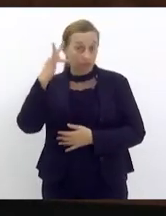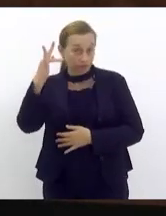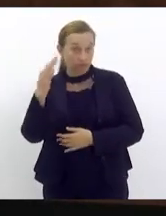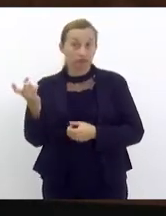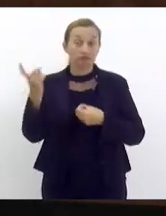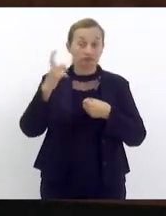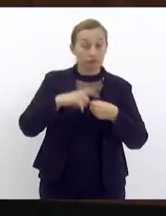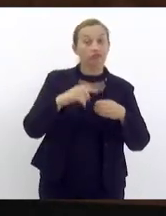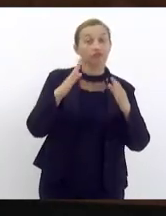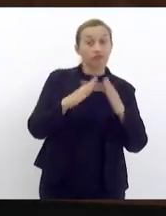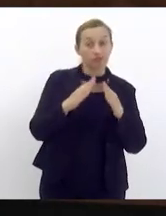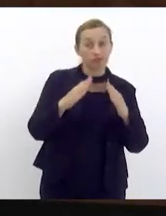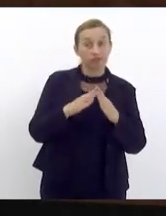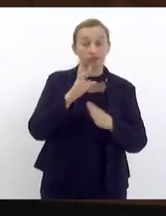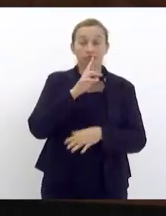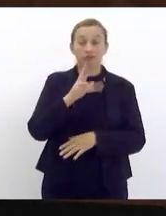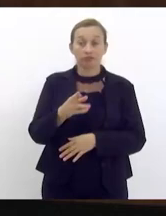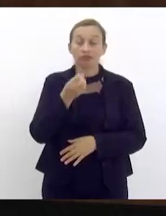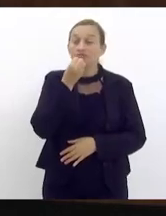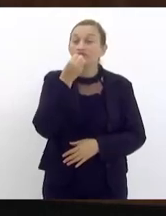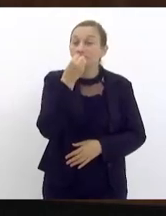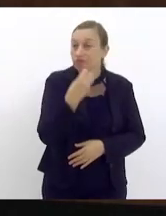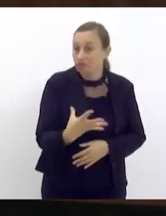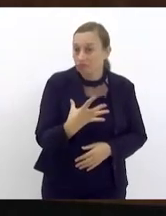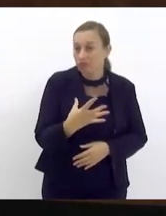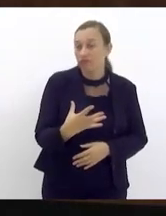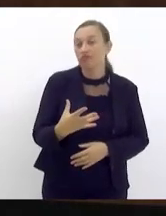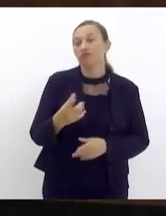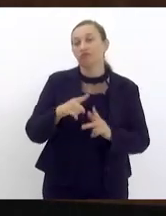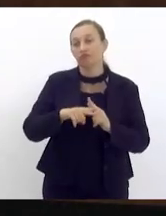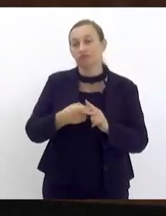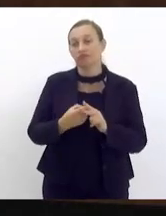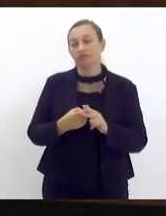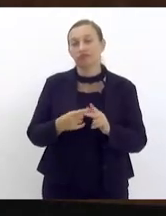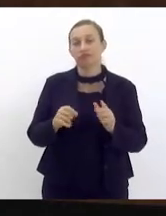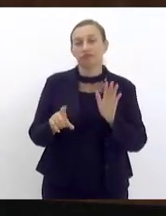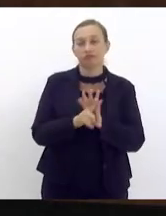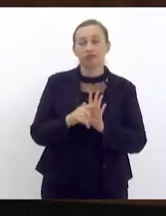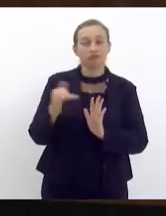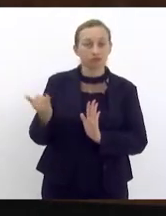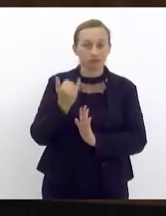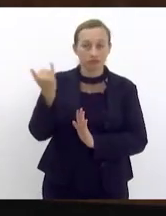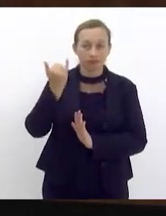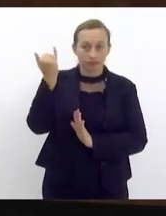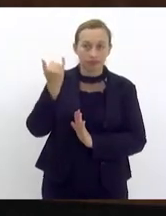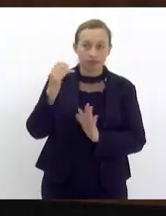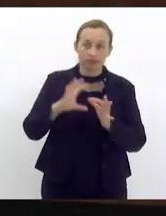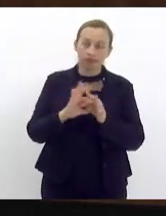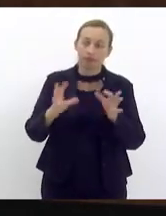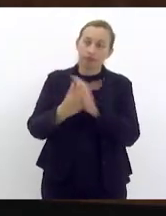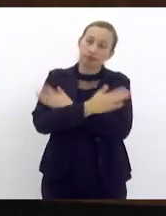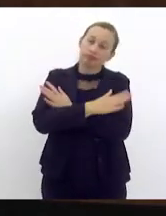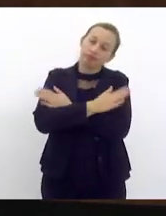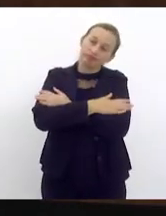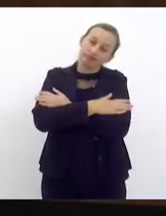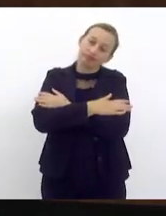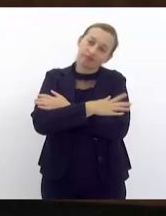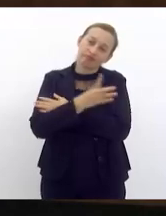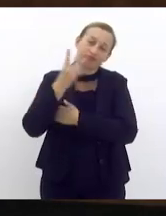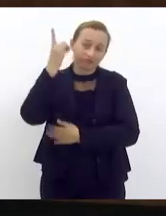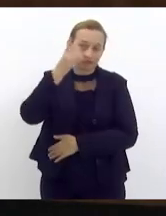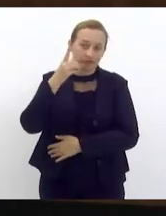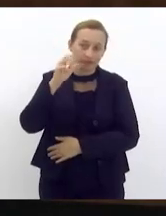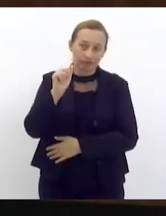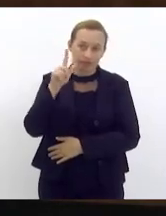sogra retorne a essa casa dando essa boa notícia da regulamentação dessa lei tão importante e deixar um abraço carinhoso aqui para a deputada